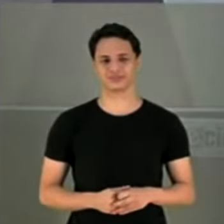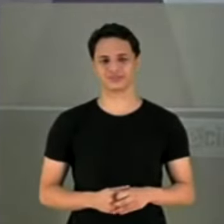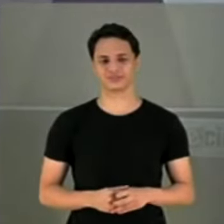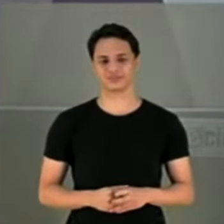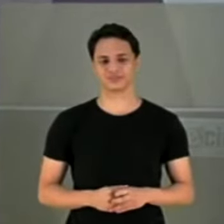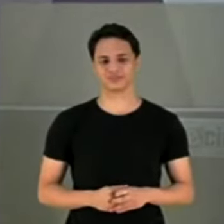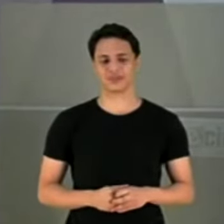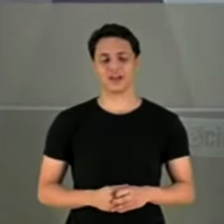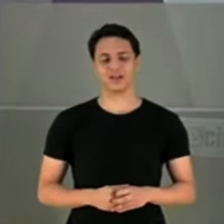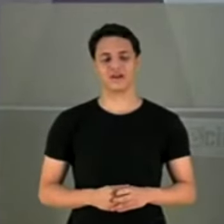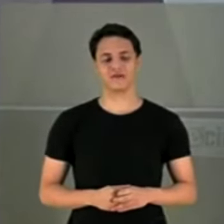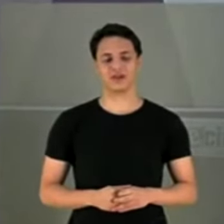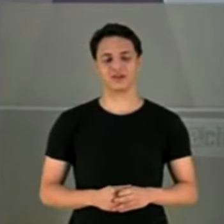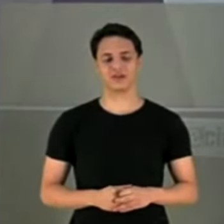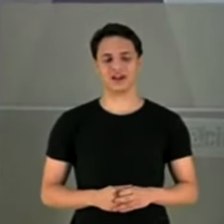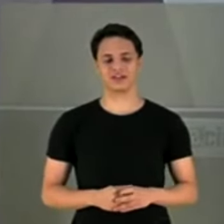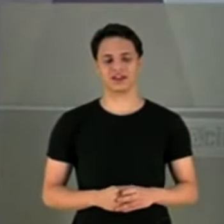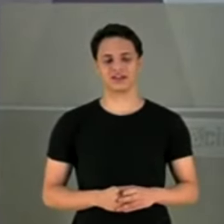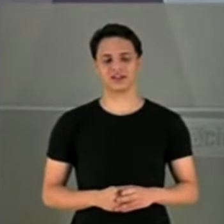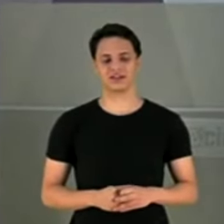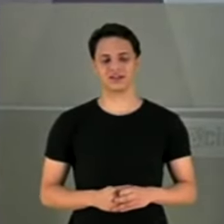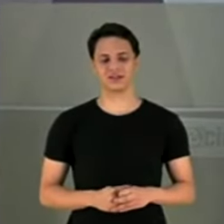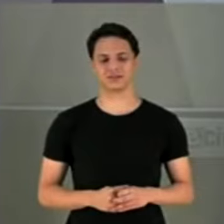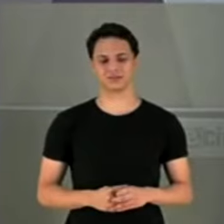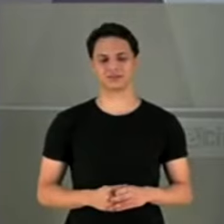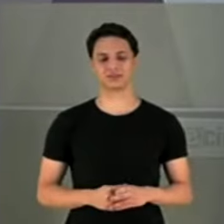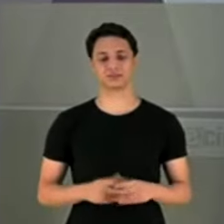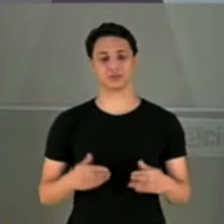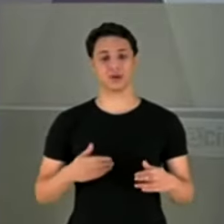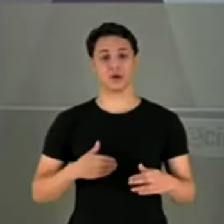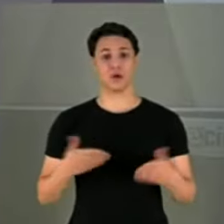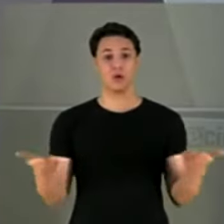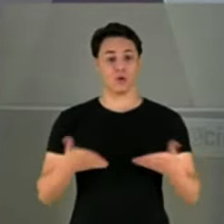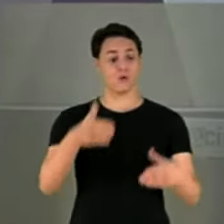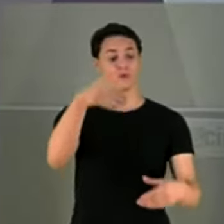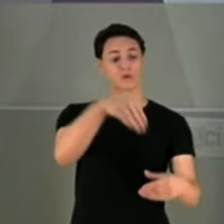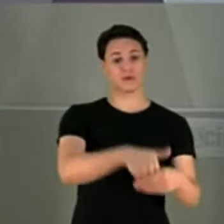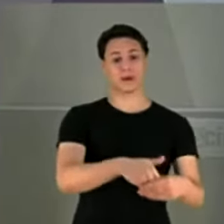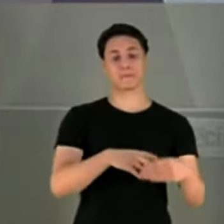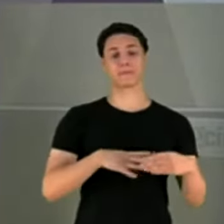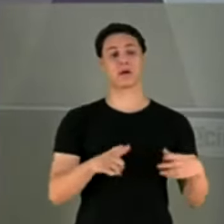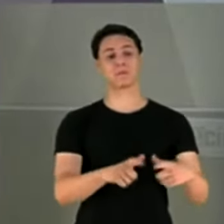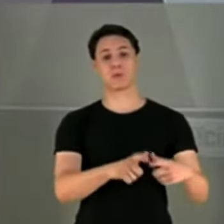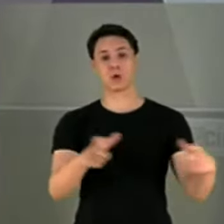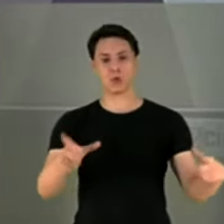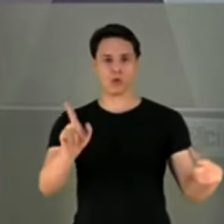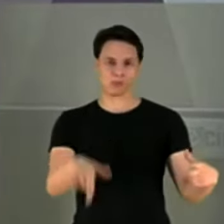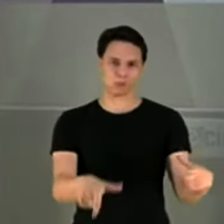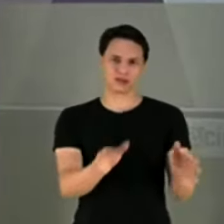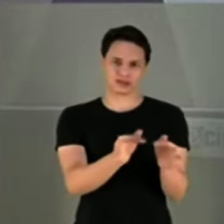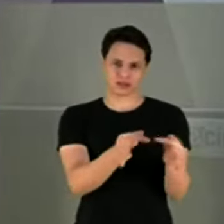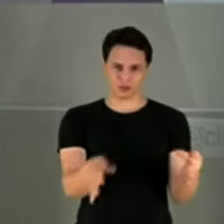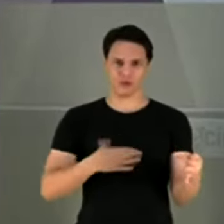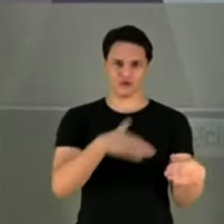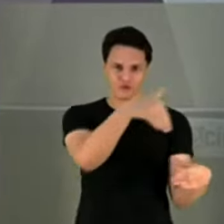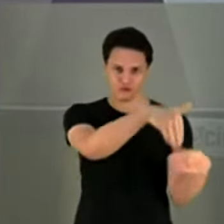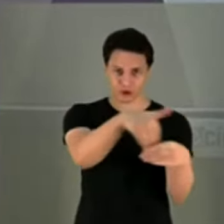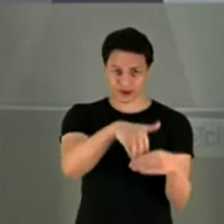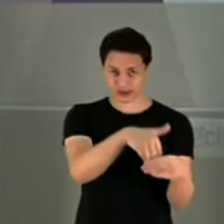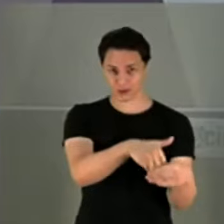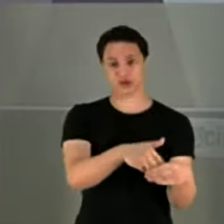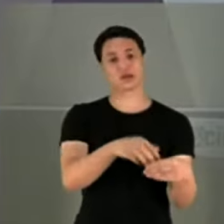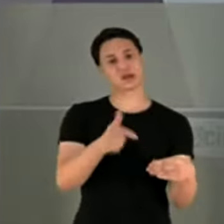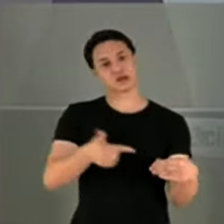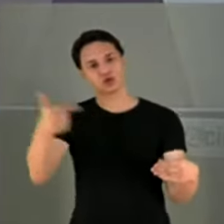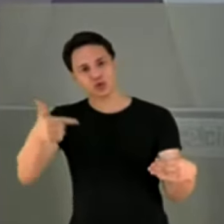O quórum é a maioria simples e a votação também será a maioria simples. A partir de